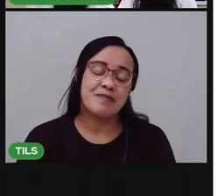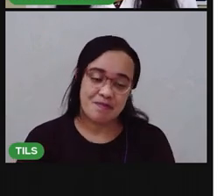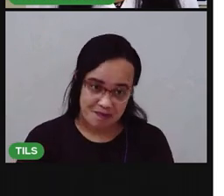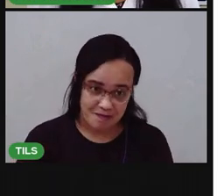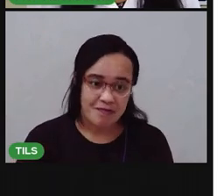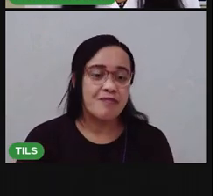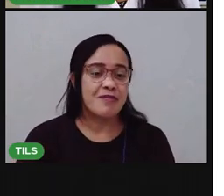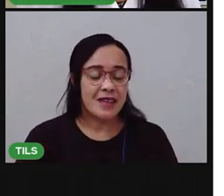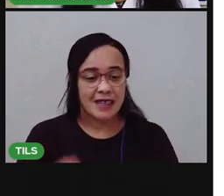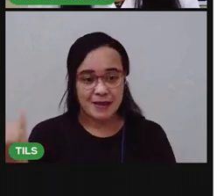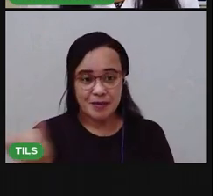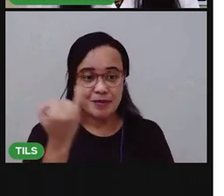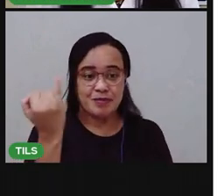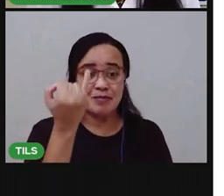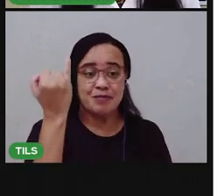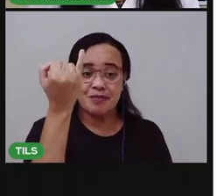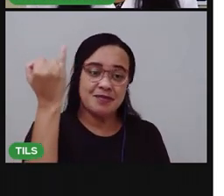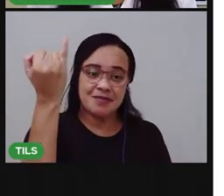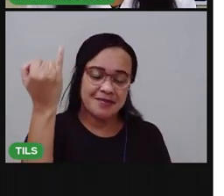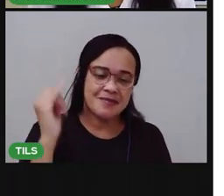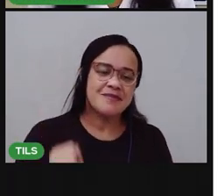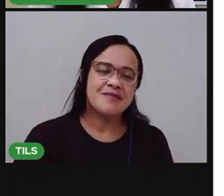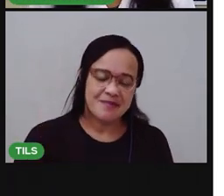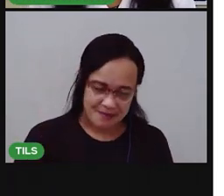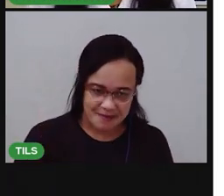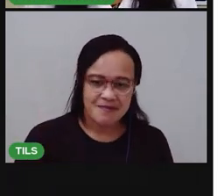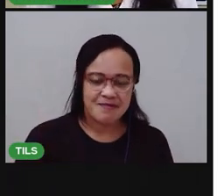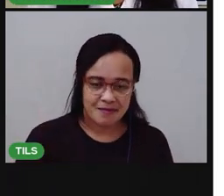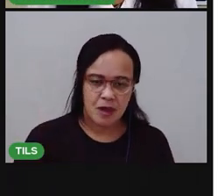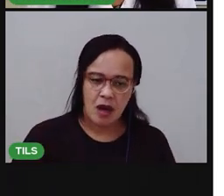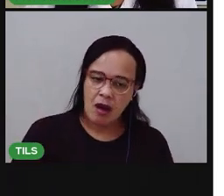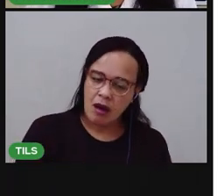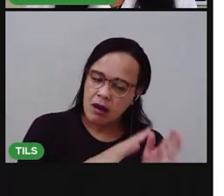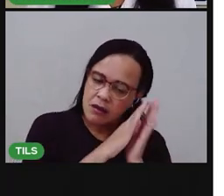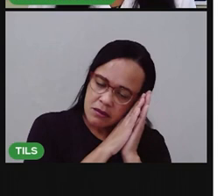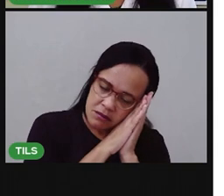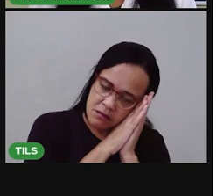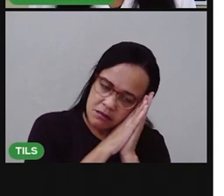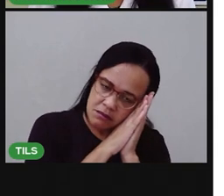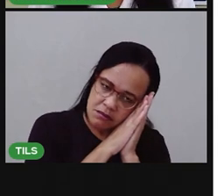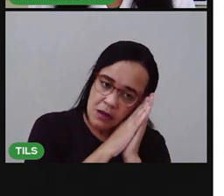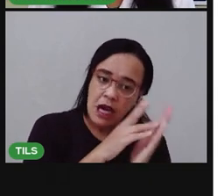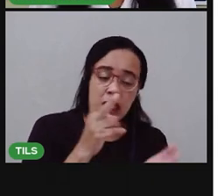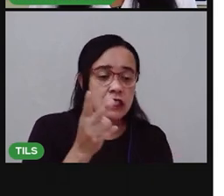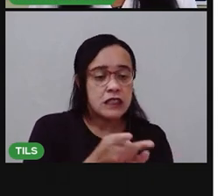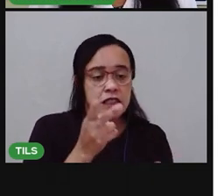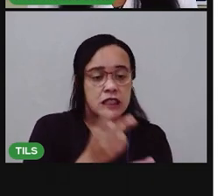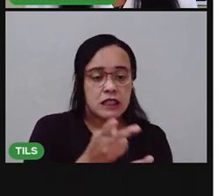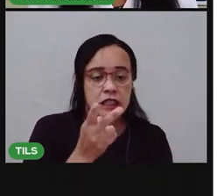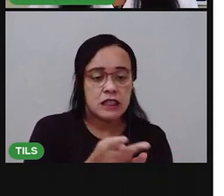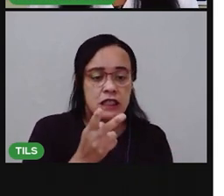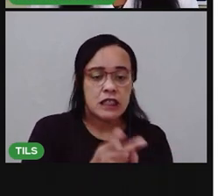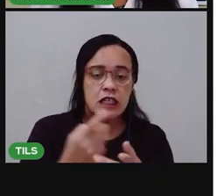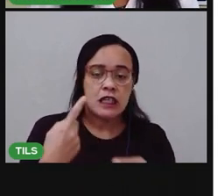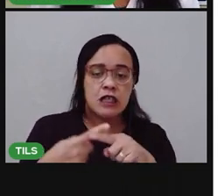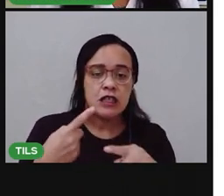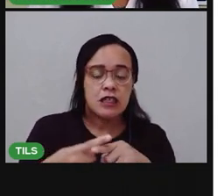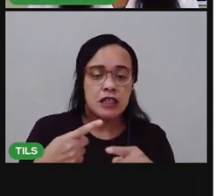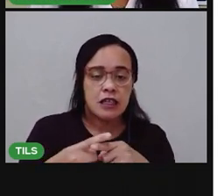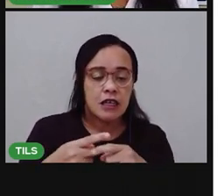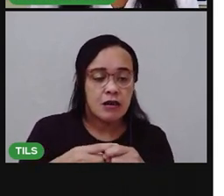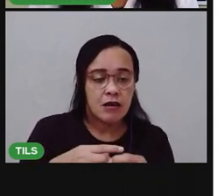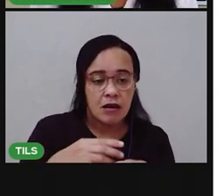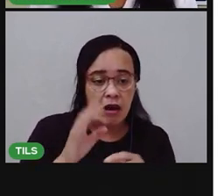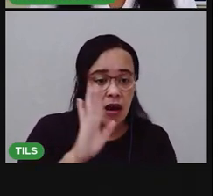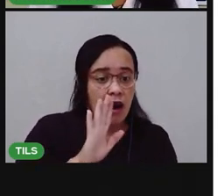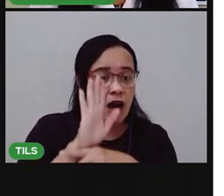precisa ter um descanso para assimilar as coisas que você aprendeu. E isso também acontece no momento